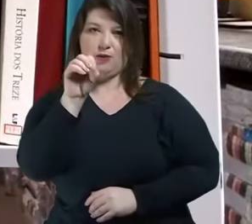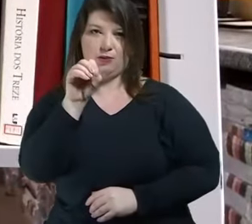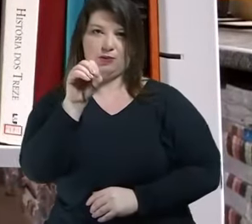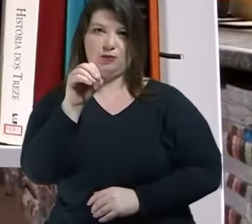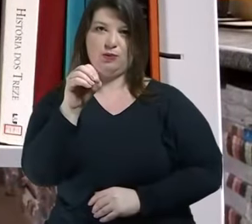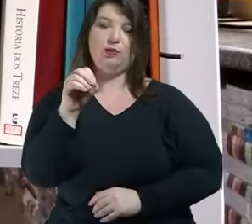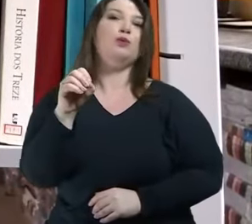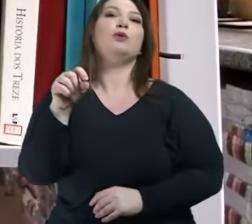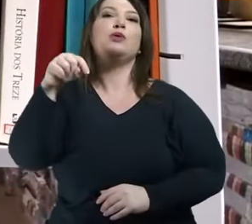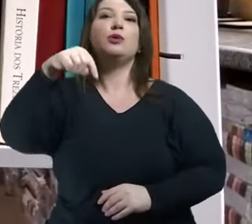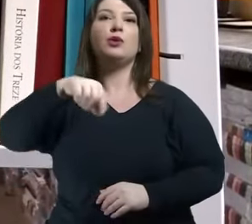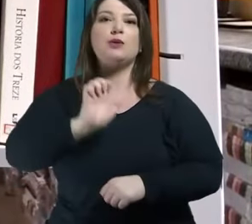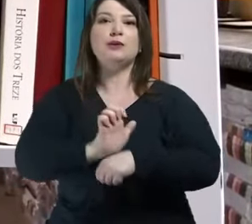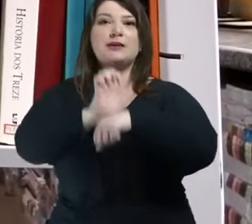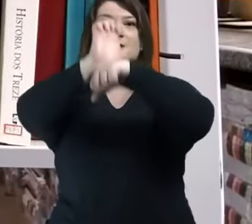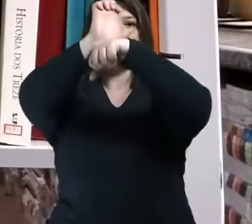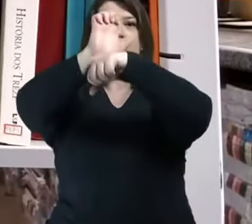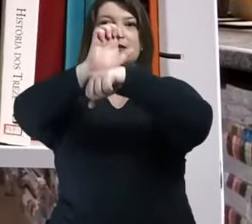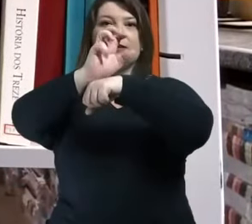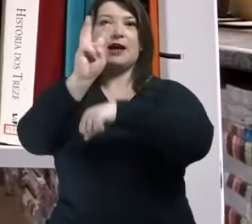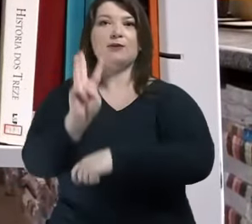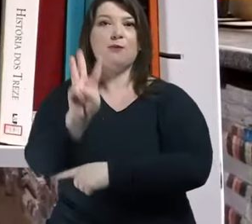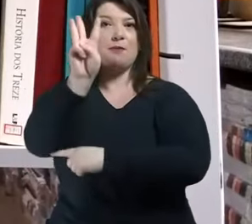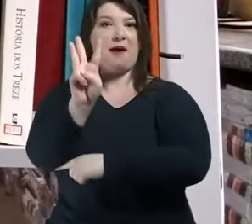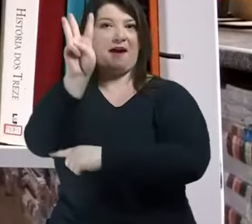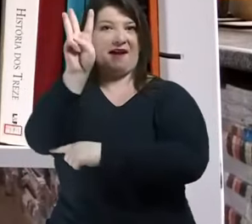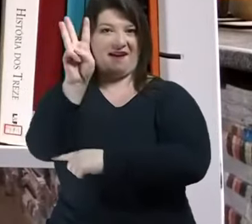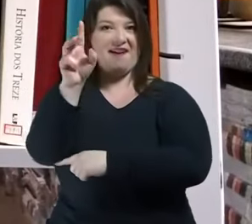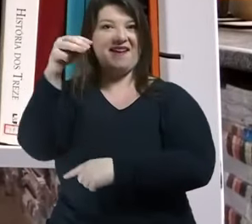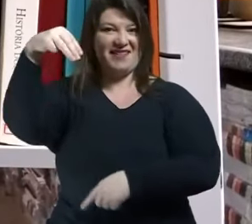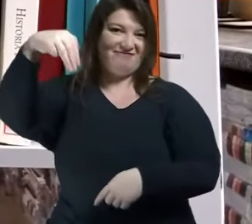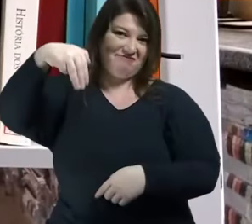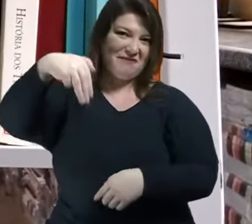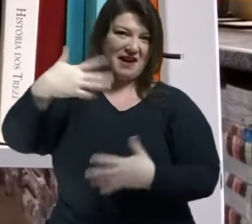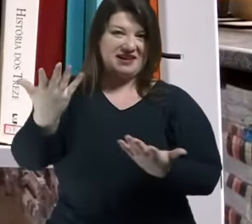no estado do Maranhão primeiramente quero agradecer